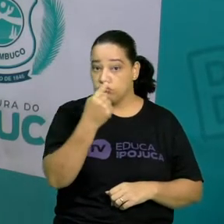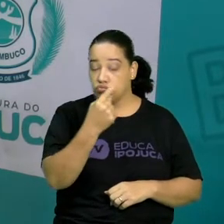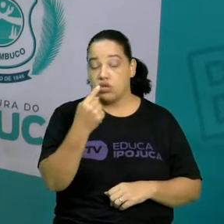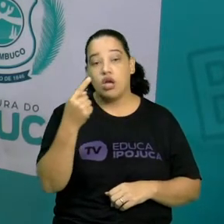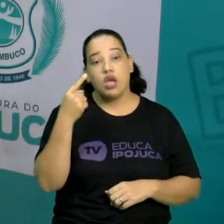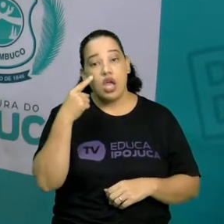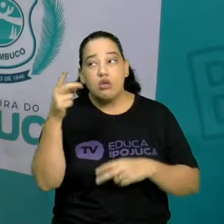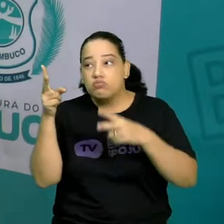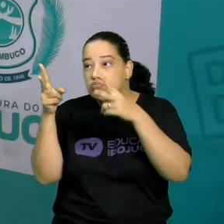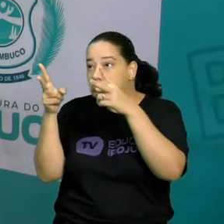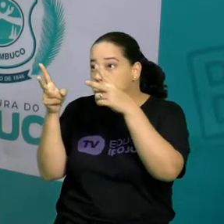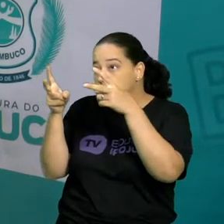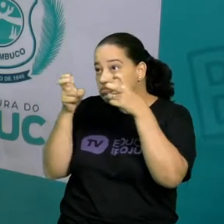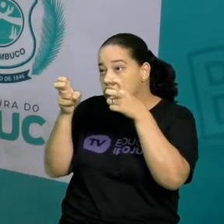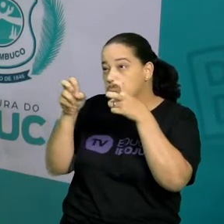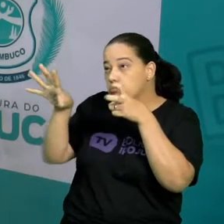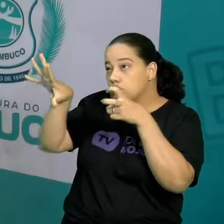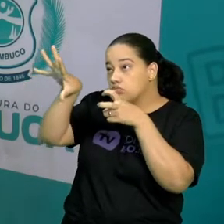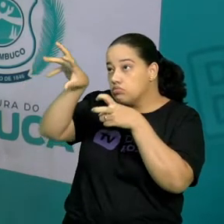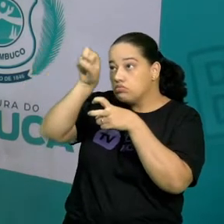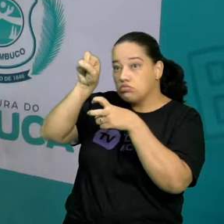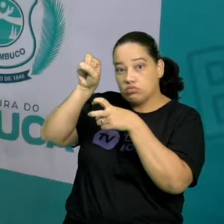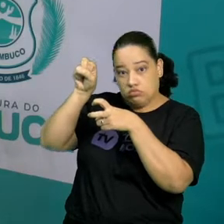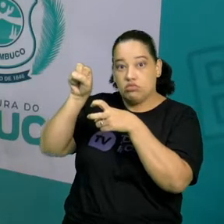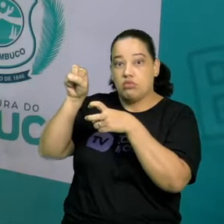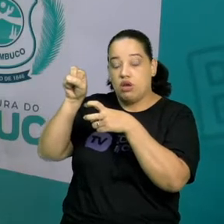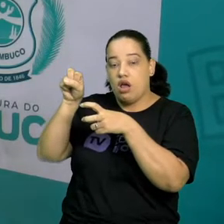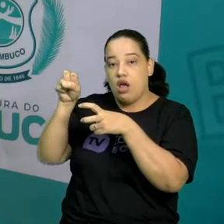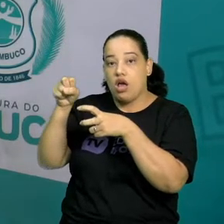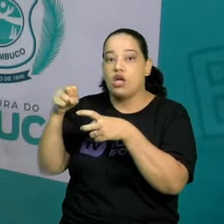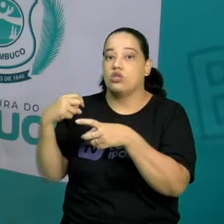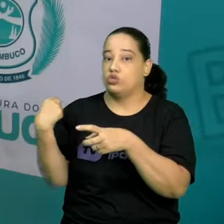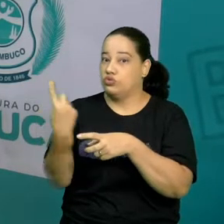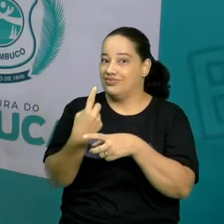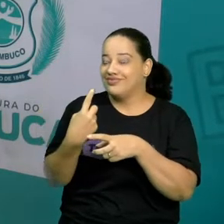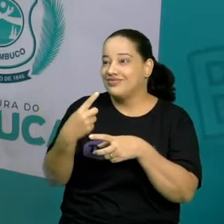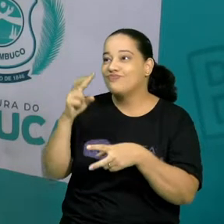capitam a imagem para que nós possamos enxergar.